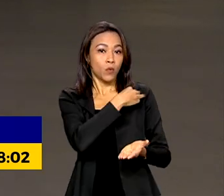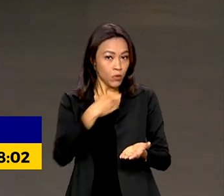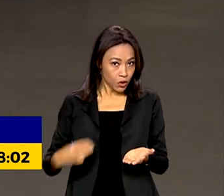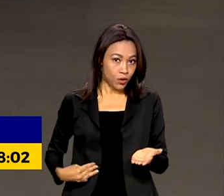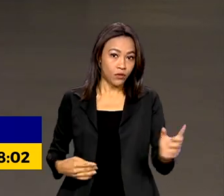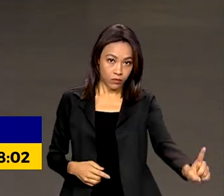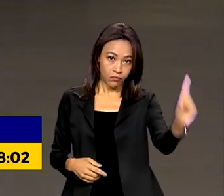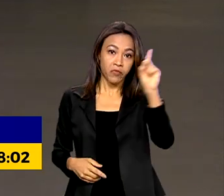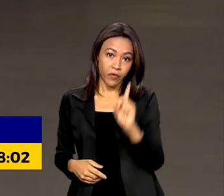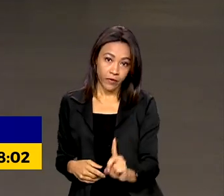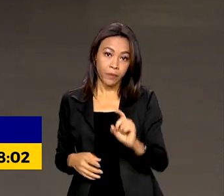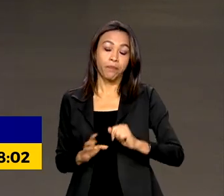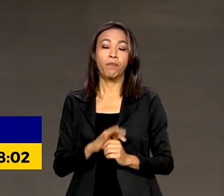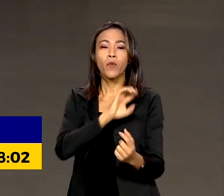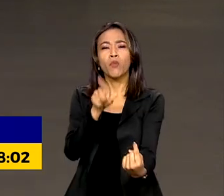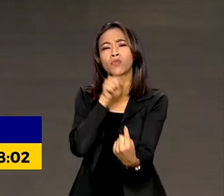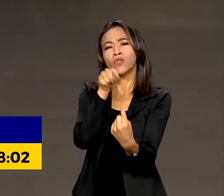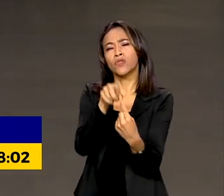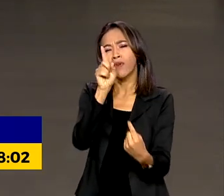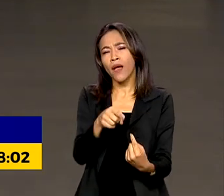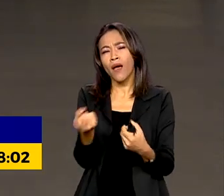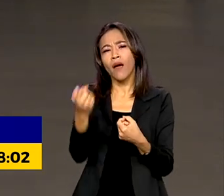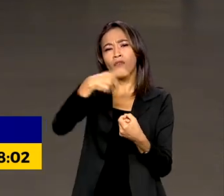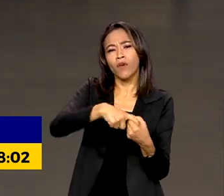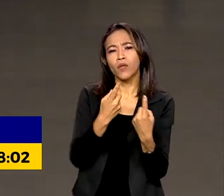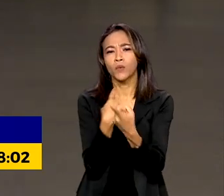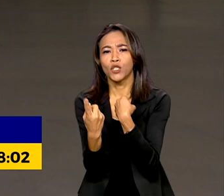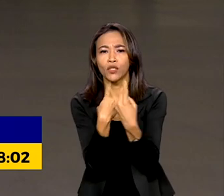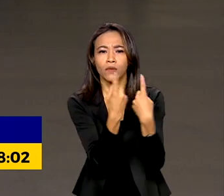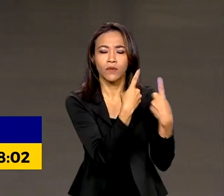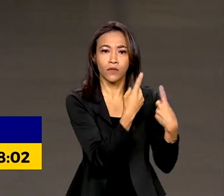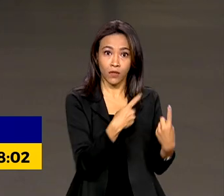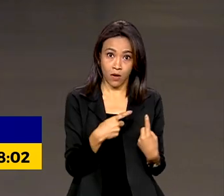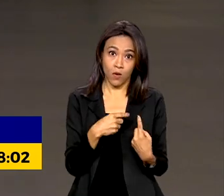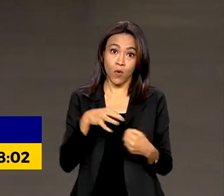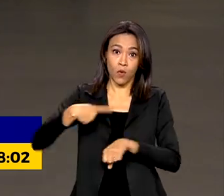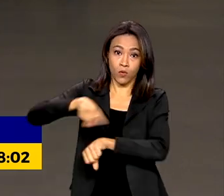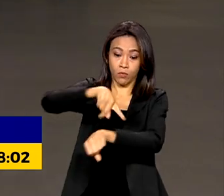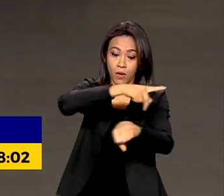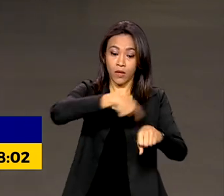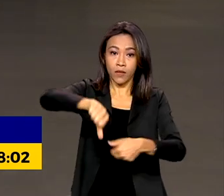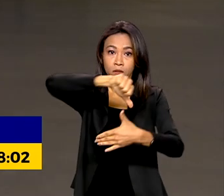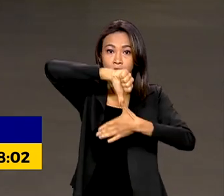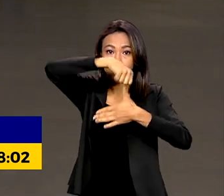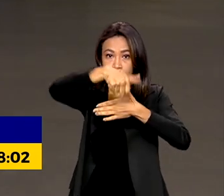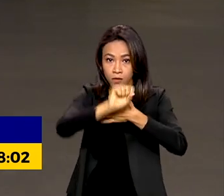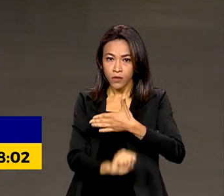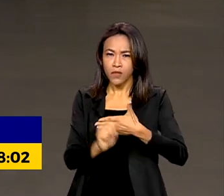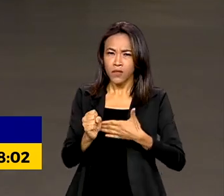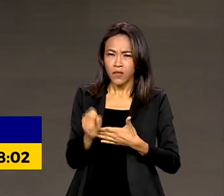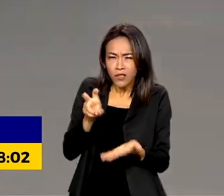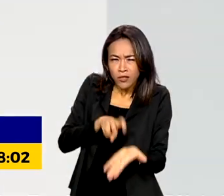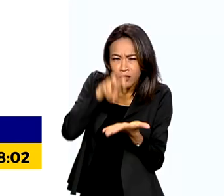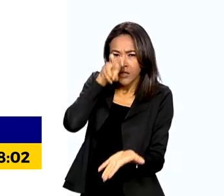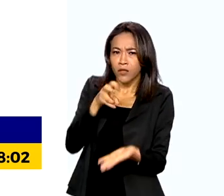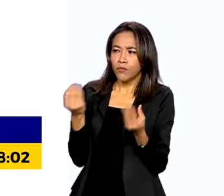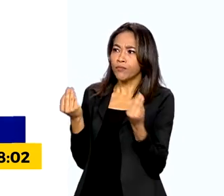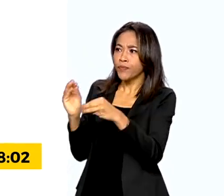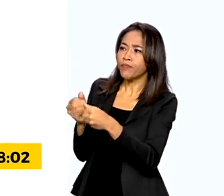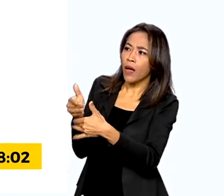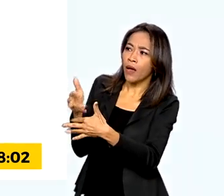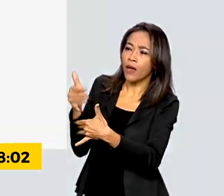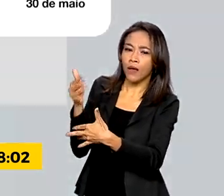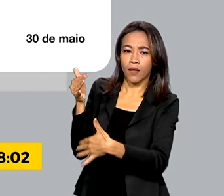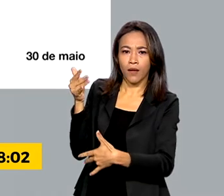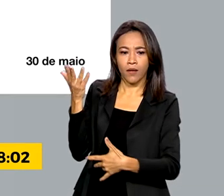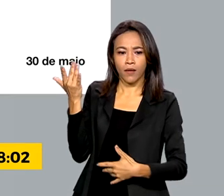principal objetivo é retomar o diálogo com os países aqui da América do Sul. Mais cedo, pelas redes sociais, o presidente Lula falou